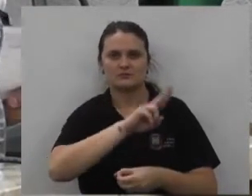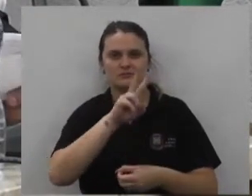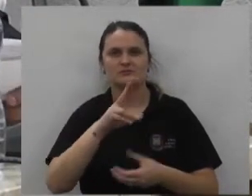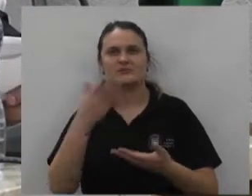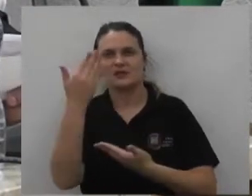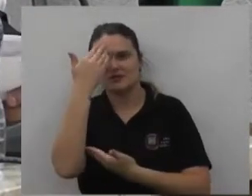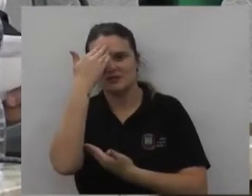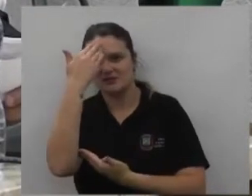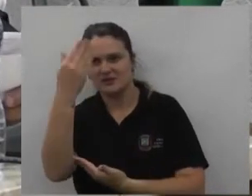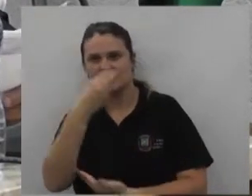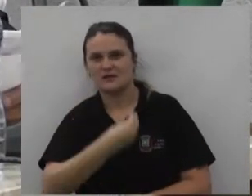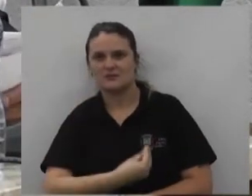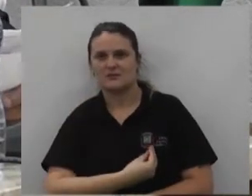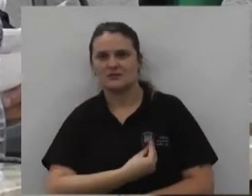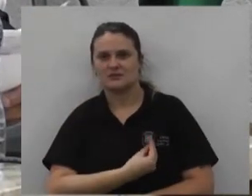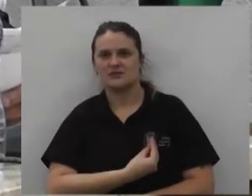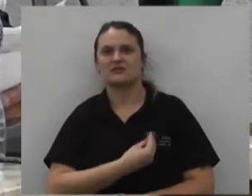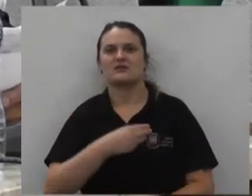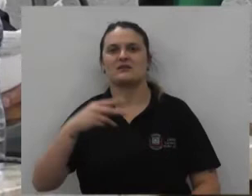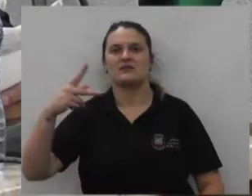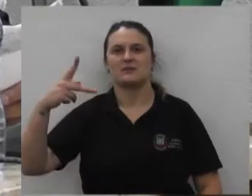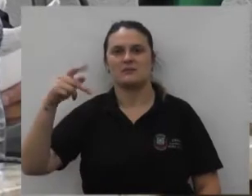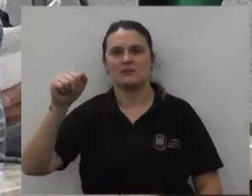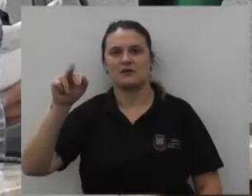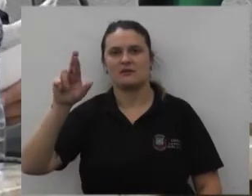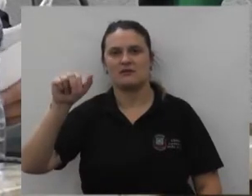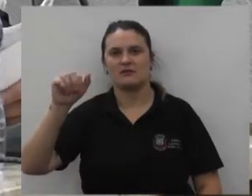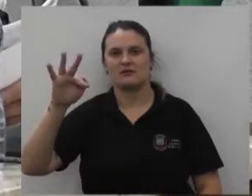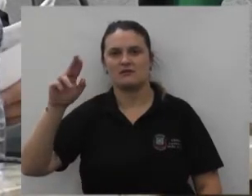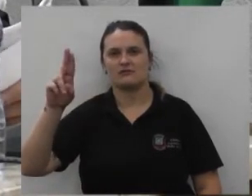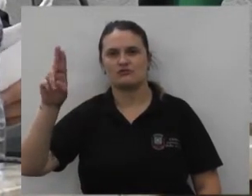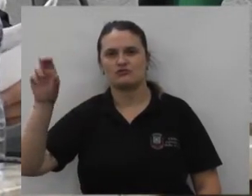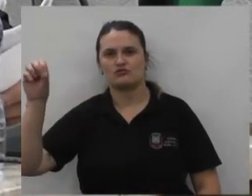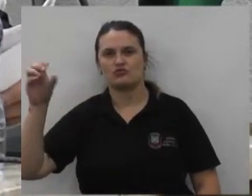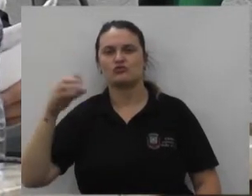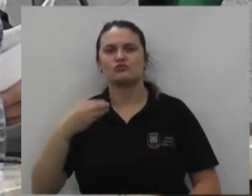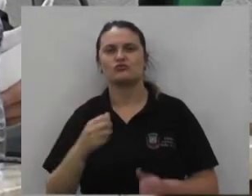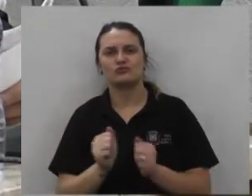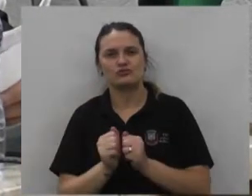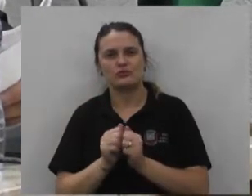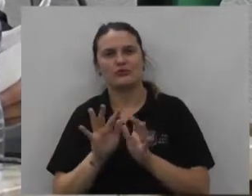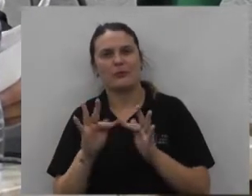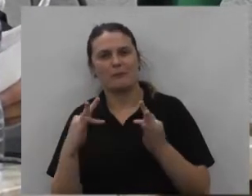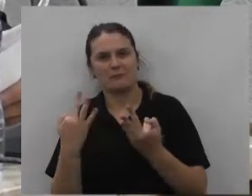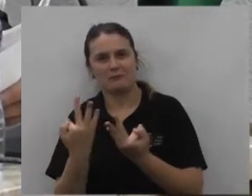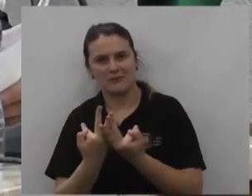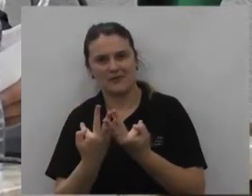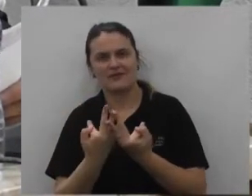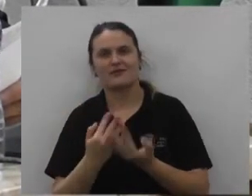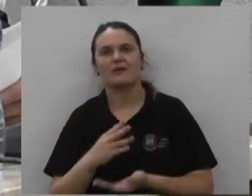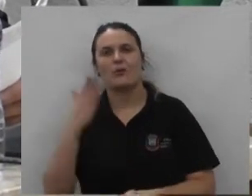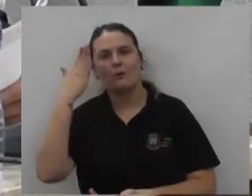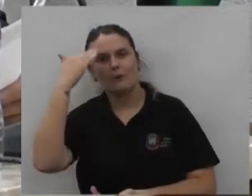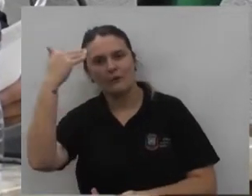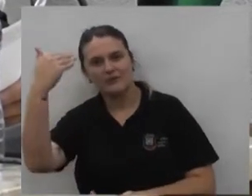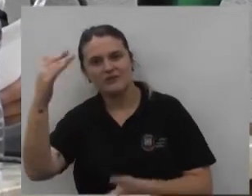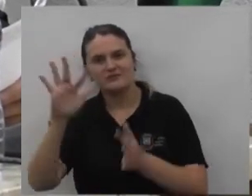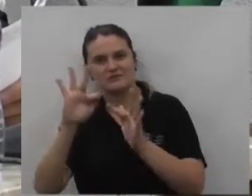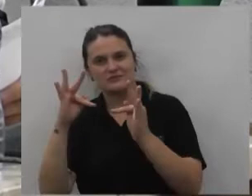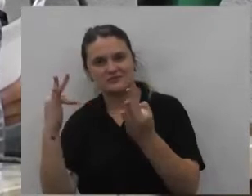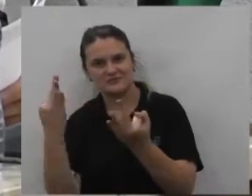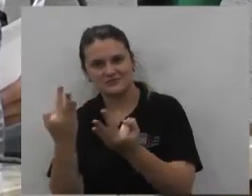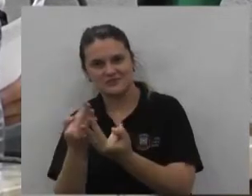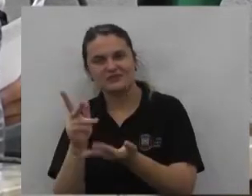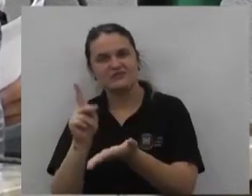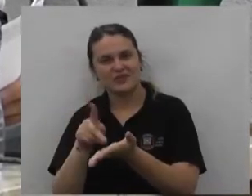agradecer também a presença do Parafuso hoje presente junto com a família representando essa grande família e que